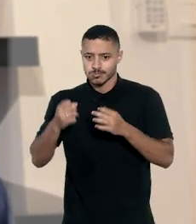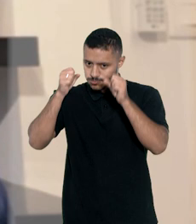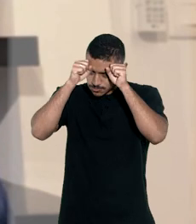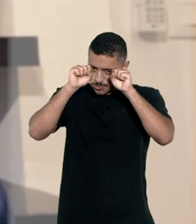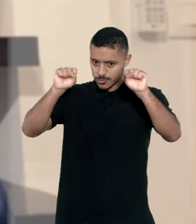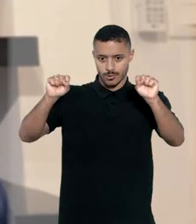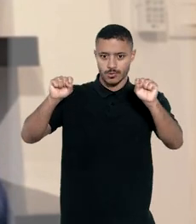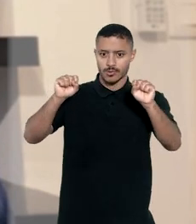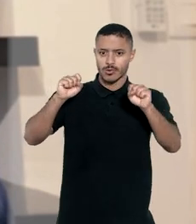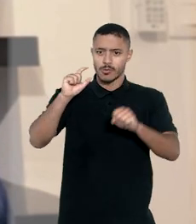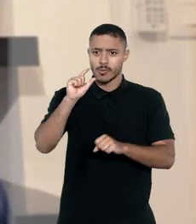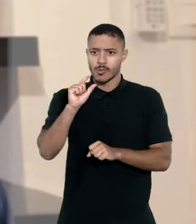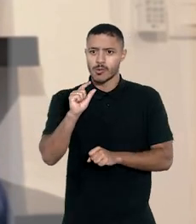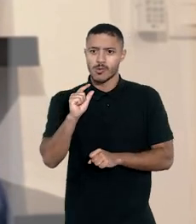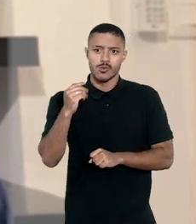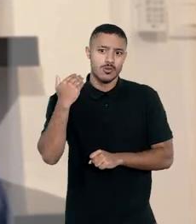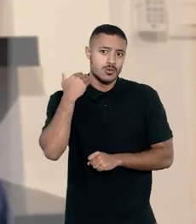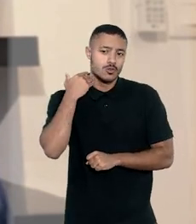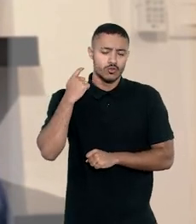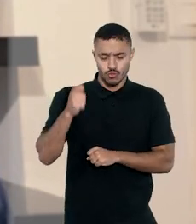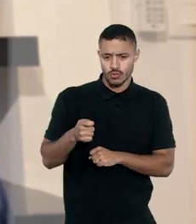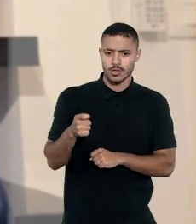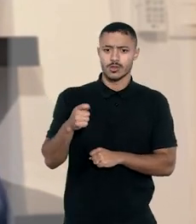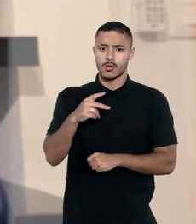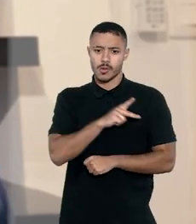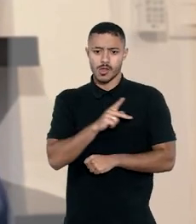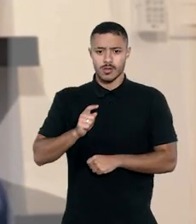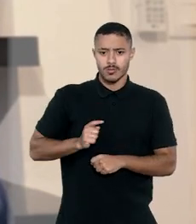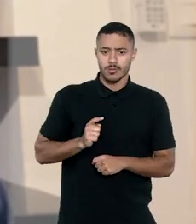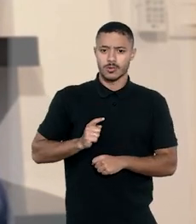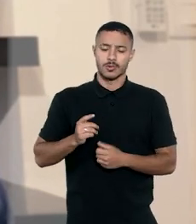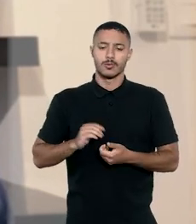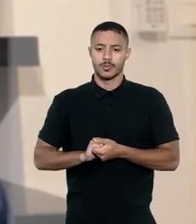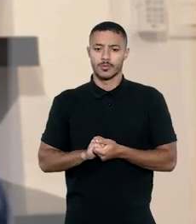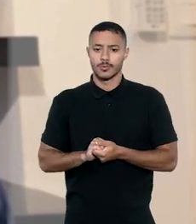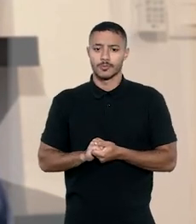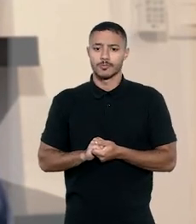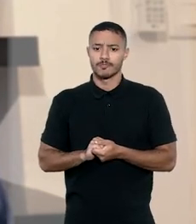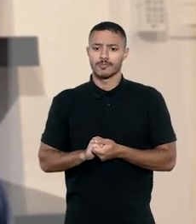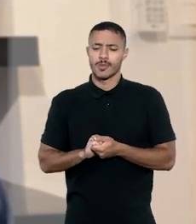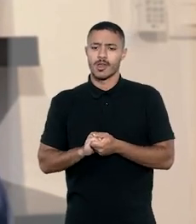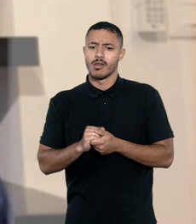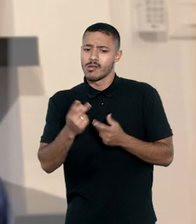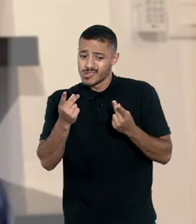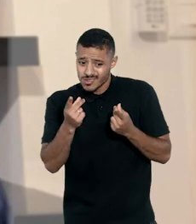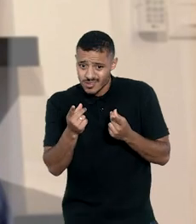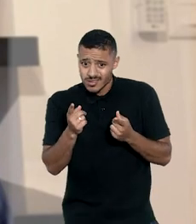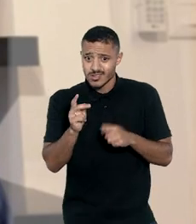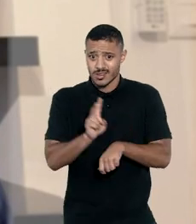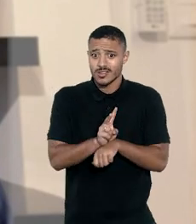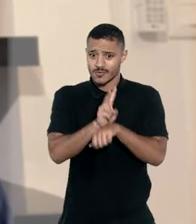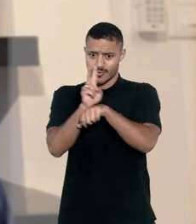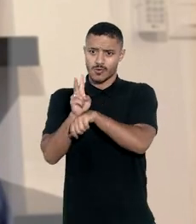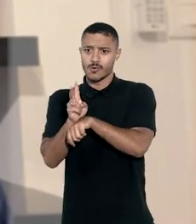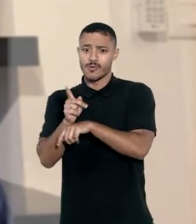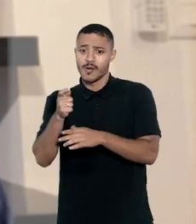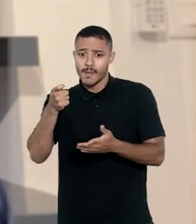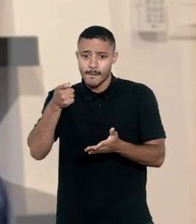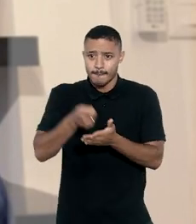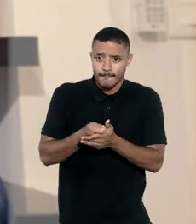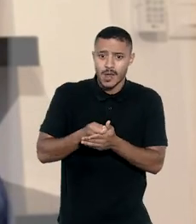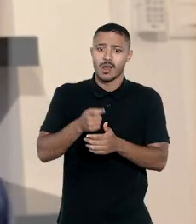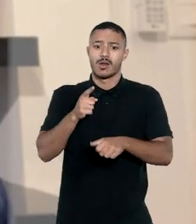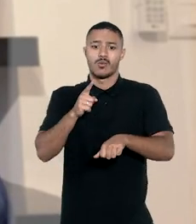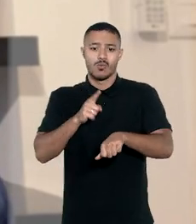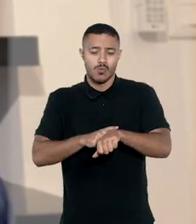o juiz, para o tribunal, tampouco vai para o Ministério Público ou para nenhum fundo público. Esse recurso vai remunerar